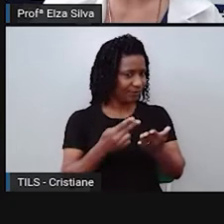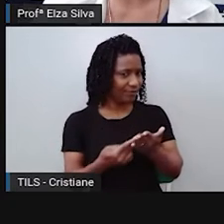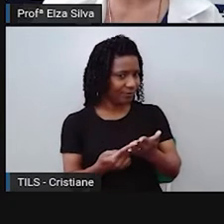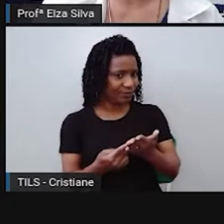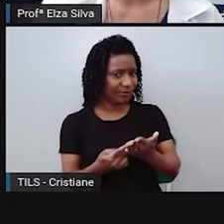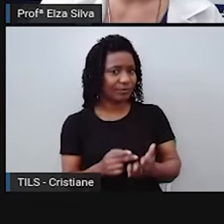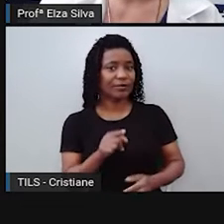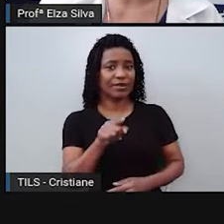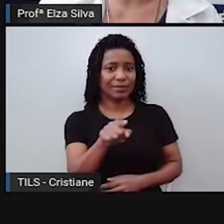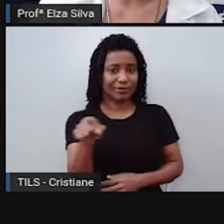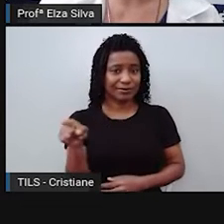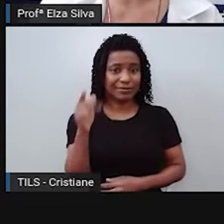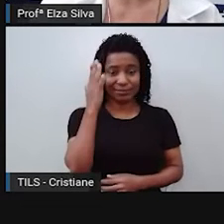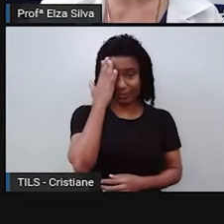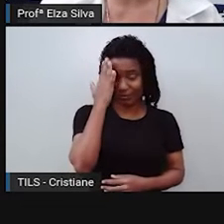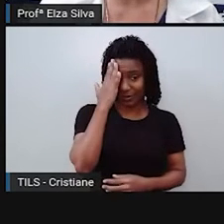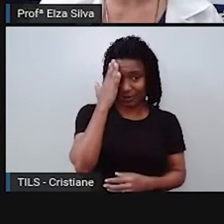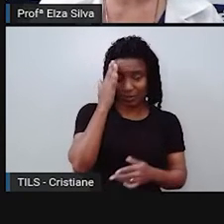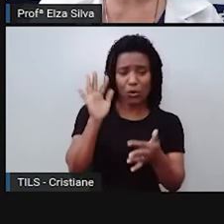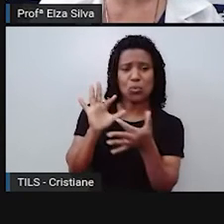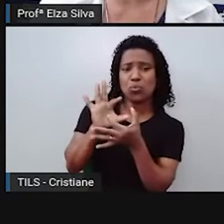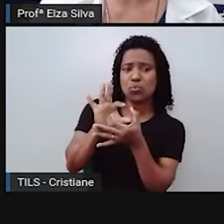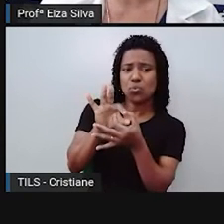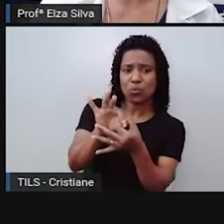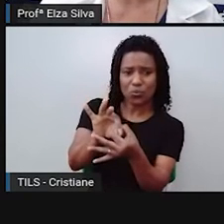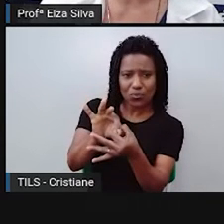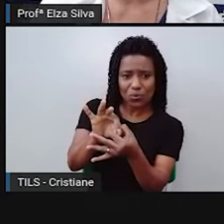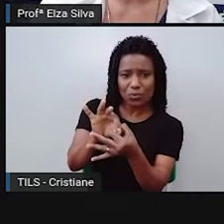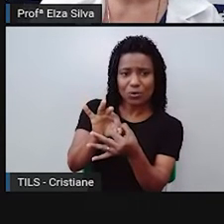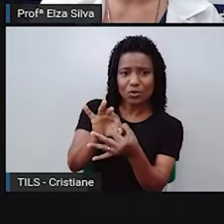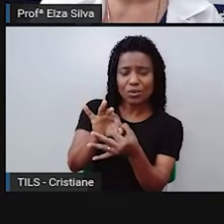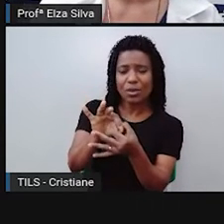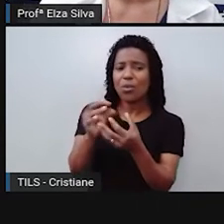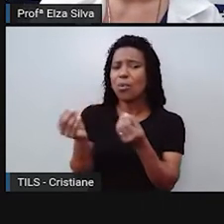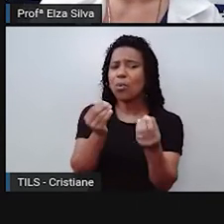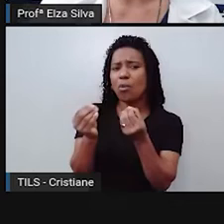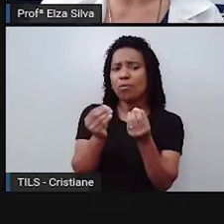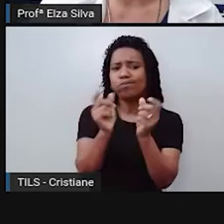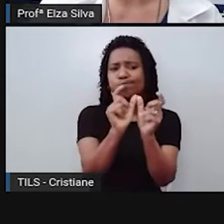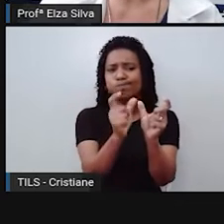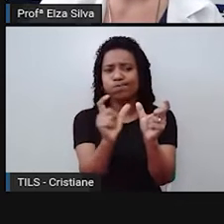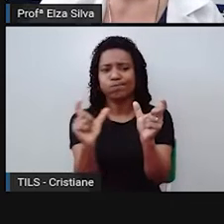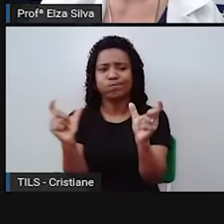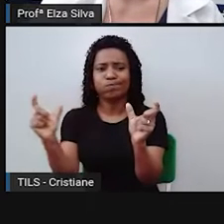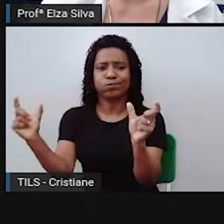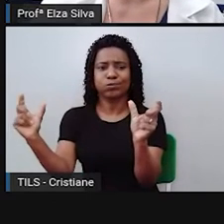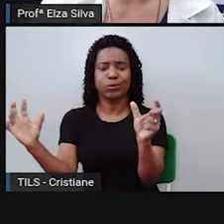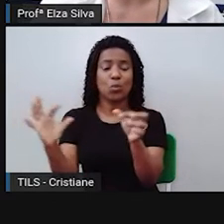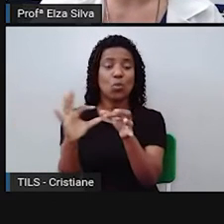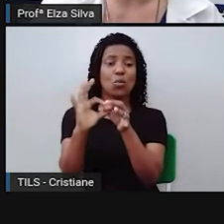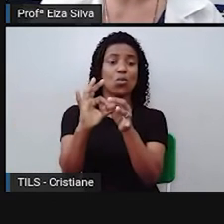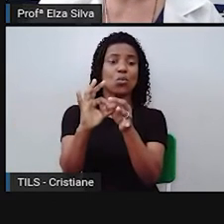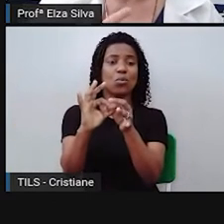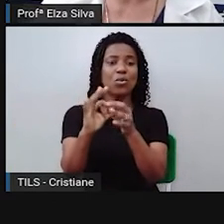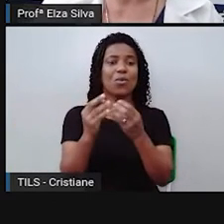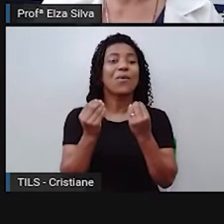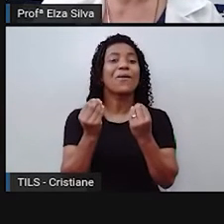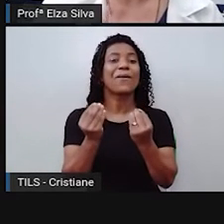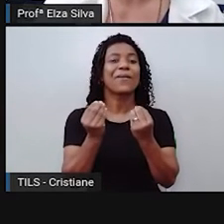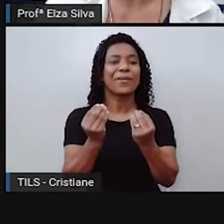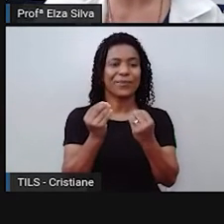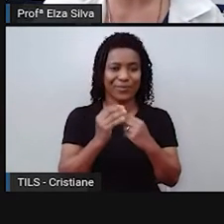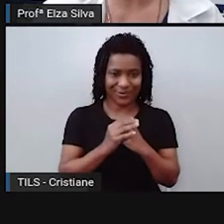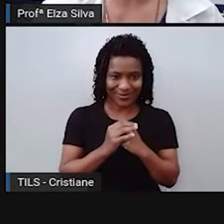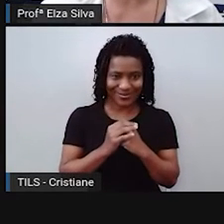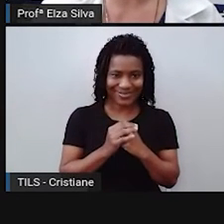conectivos? Quando e onde utilizá-los? Então, no decorrer da aula, juntos,